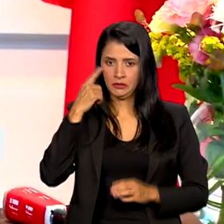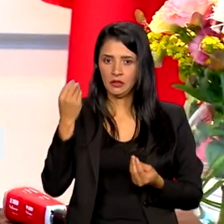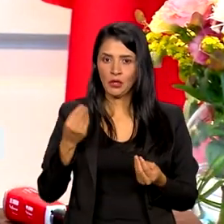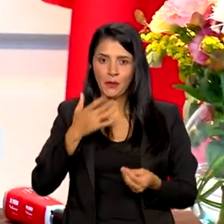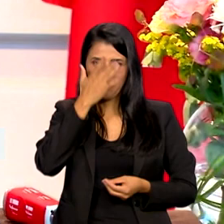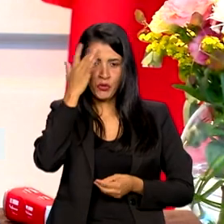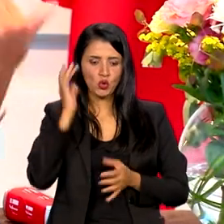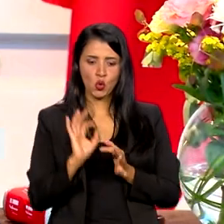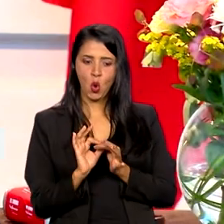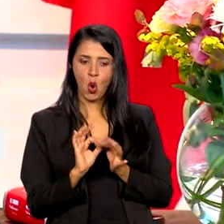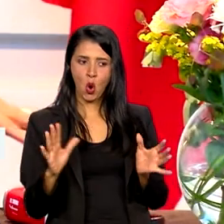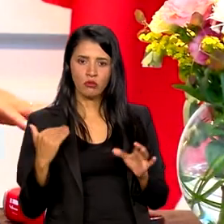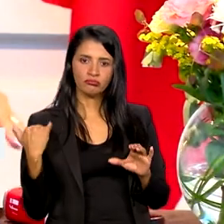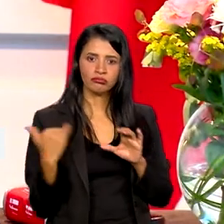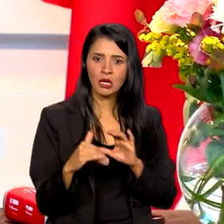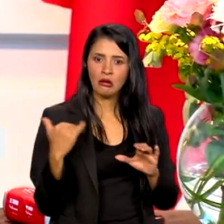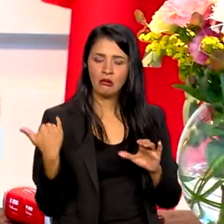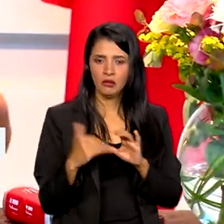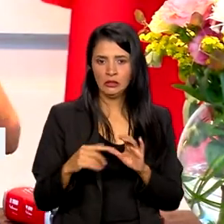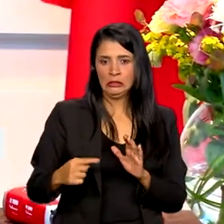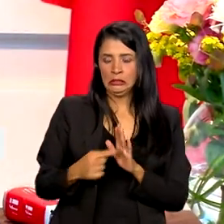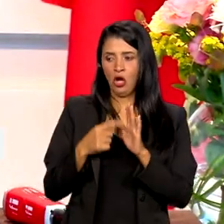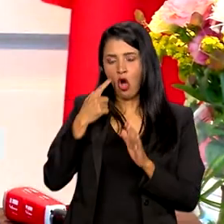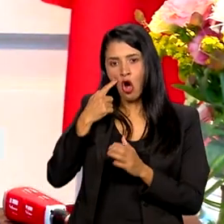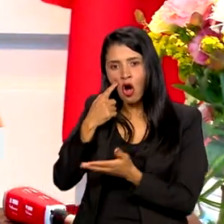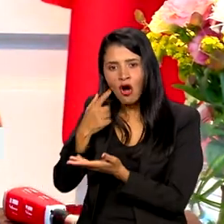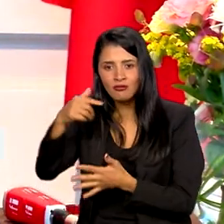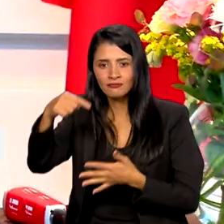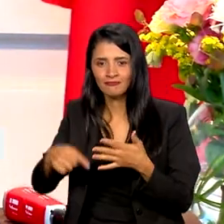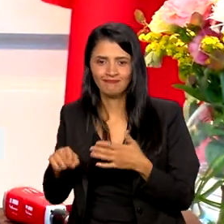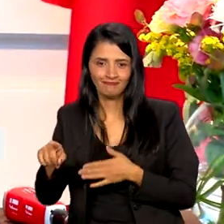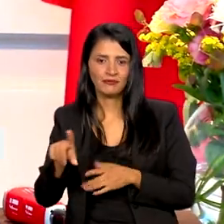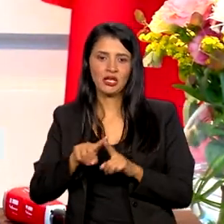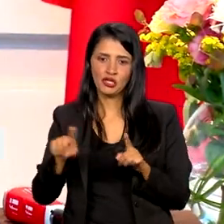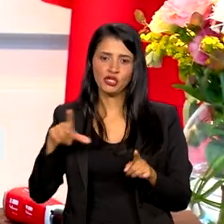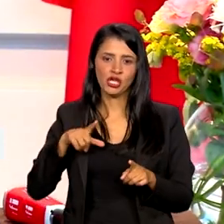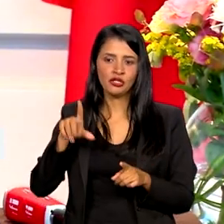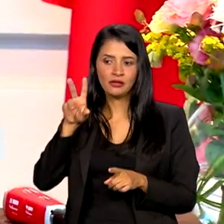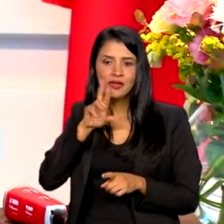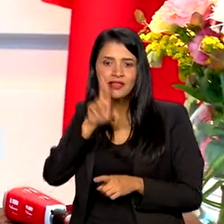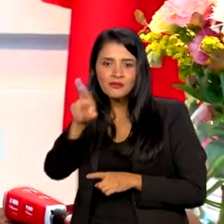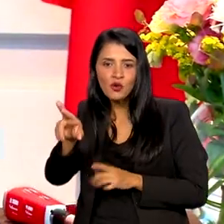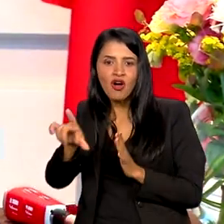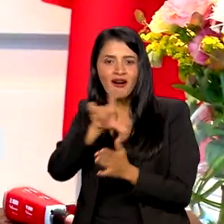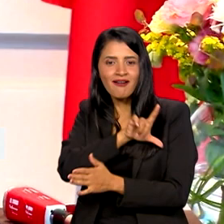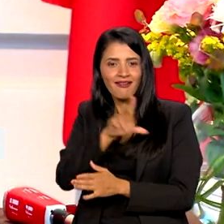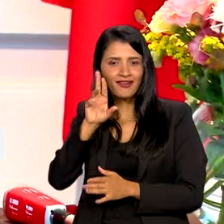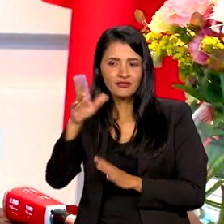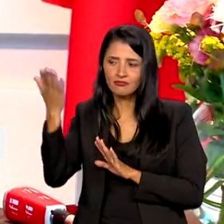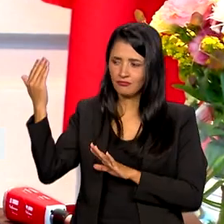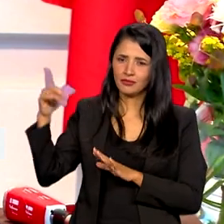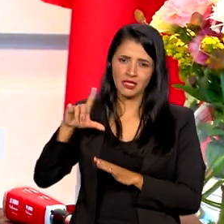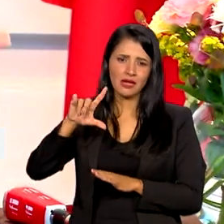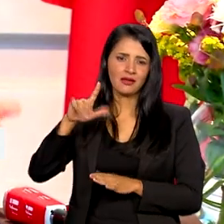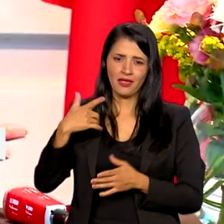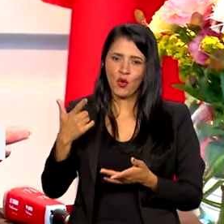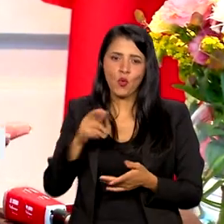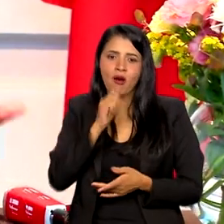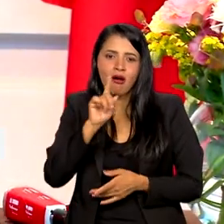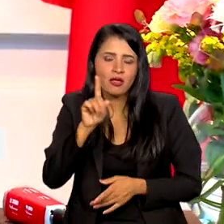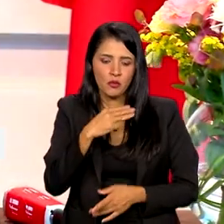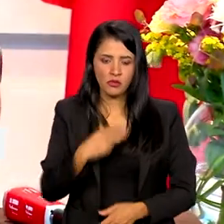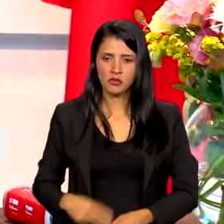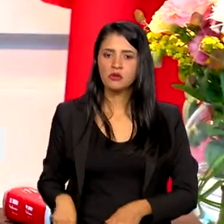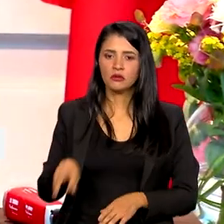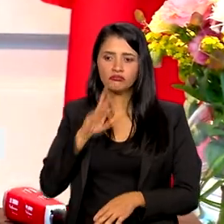muito à vontade, porque eu acho que é importante falar, a gente tem um histórico de responder todo mundo antes de ser ministra, né? Então, eu sempre falava. E as pessoas se sentem à